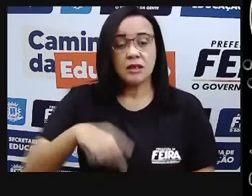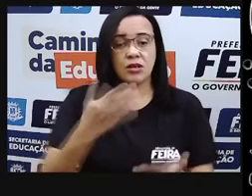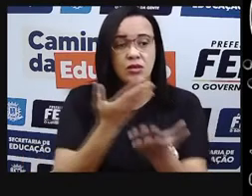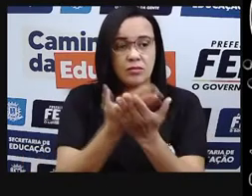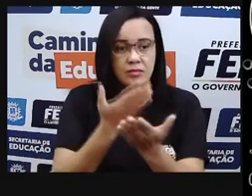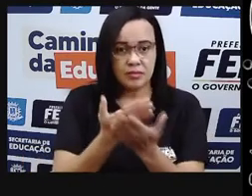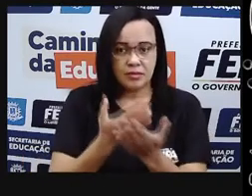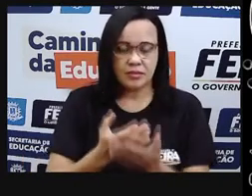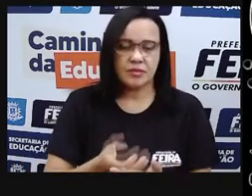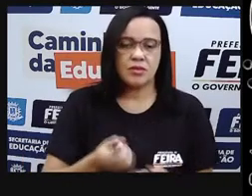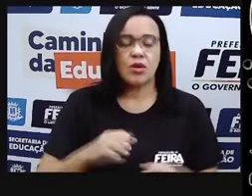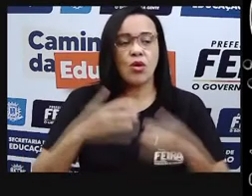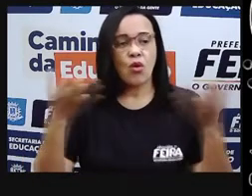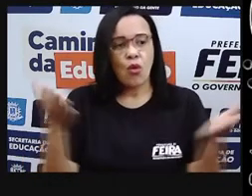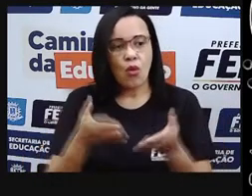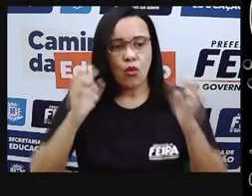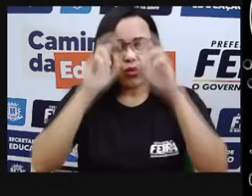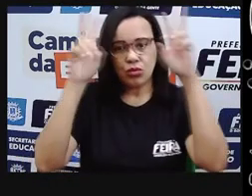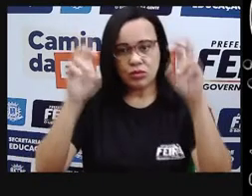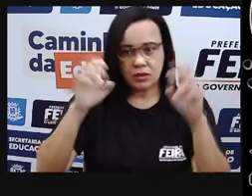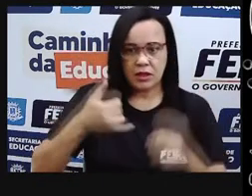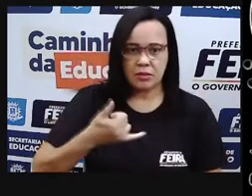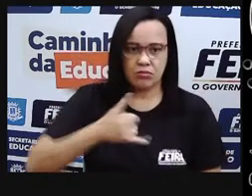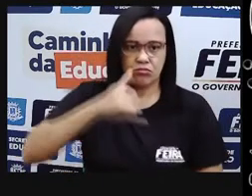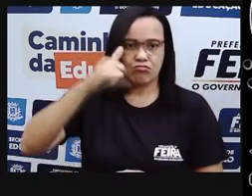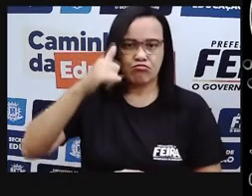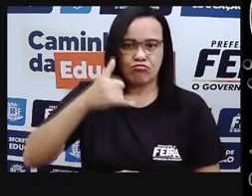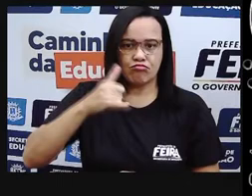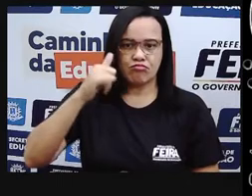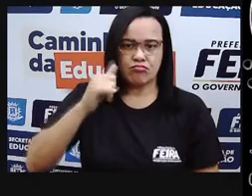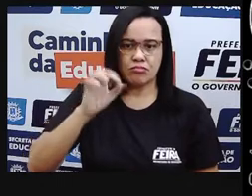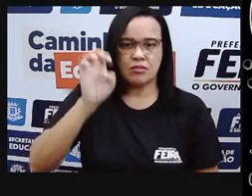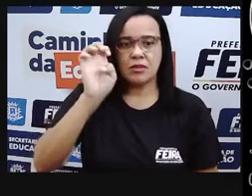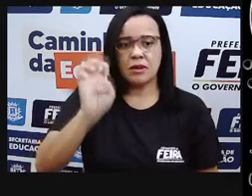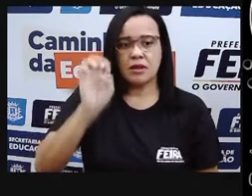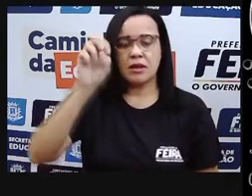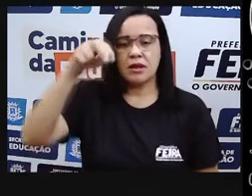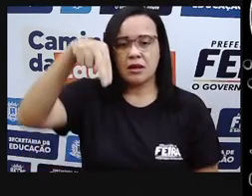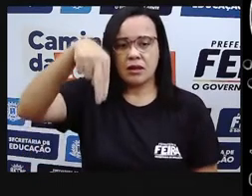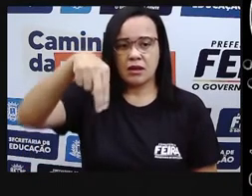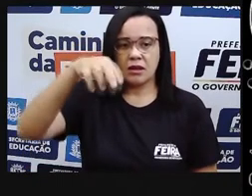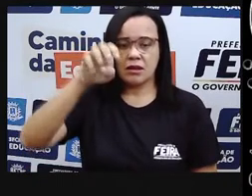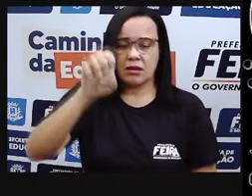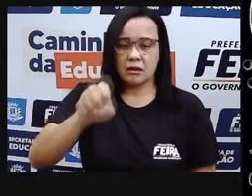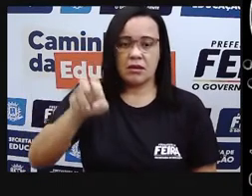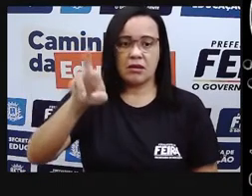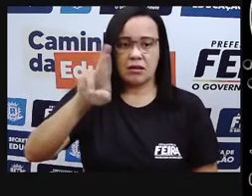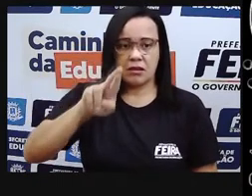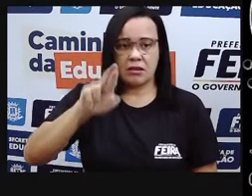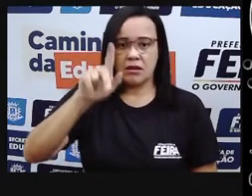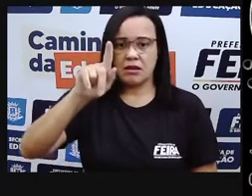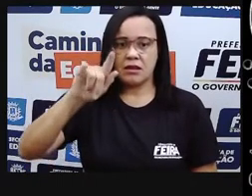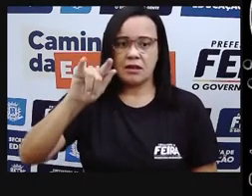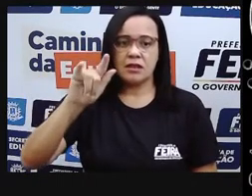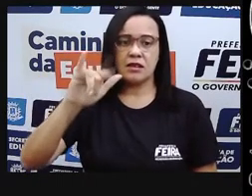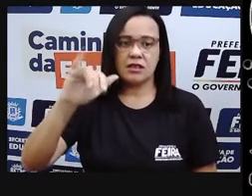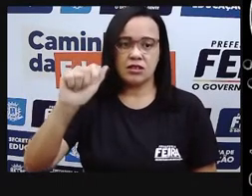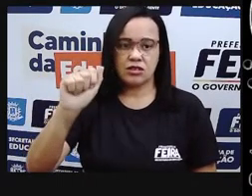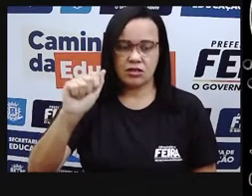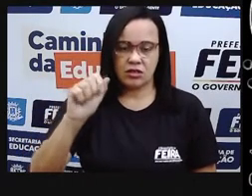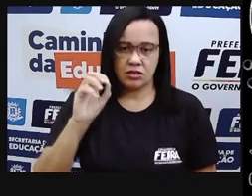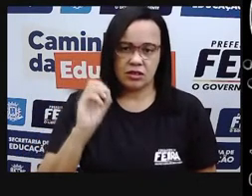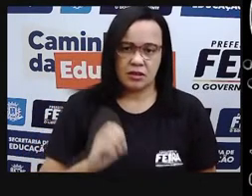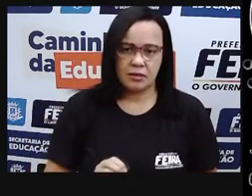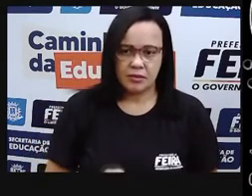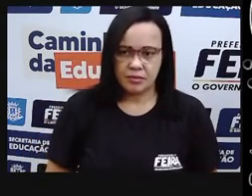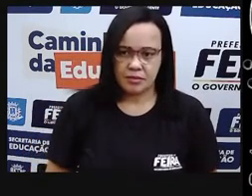título Energia, então nós vamos descobrir um pouco mais sobre o que é energia, onde encontrá-la, como nós utilizamos.